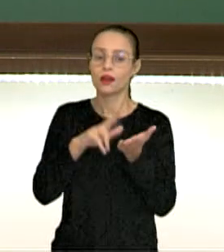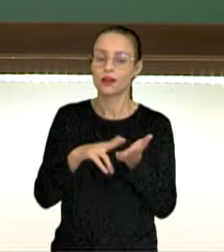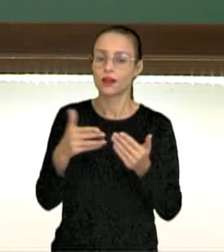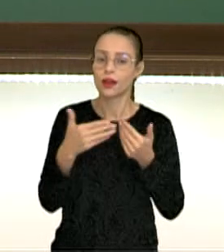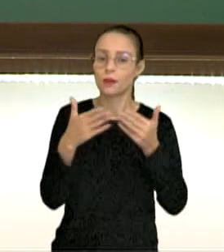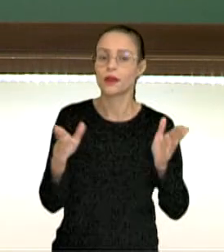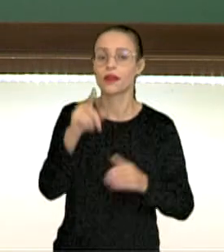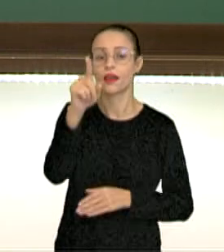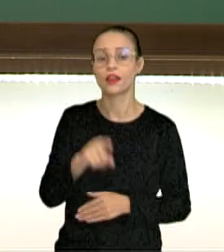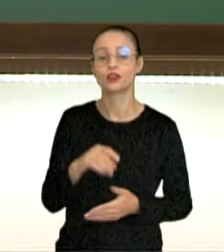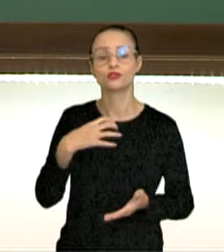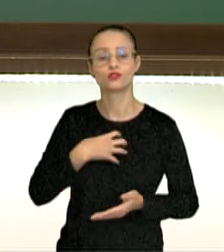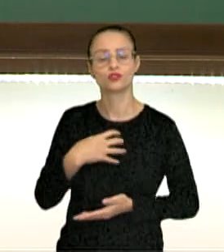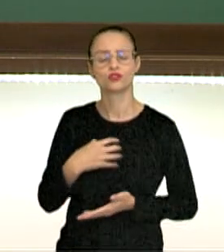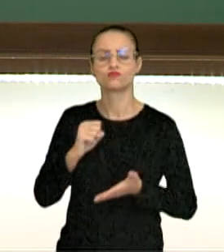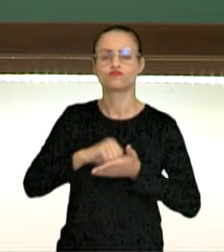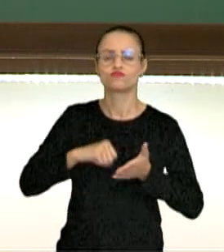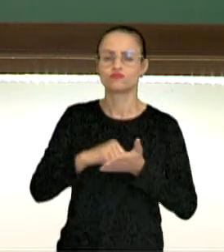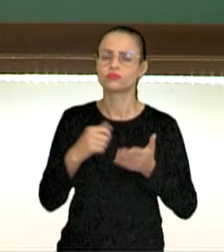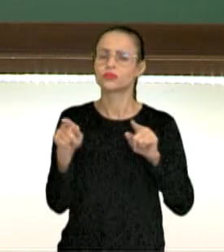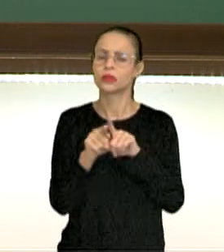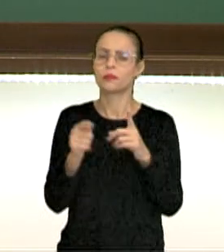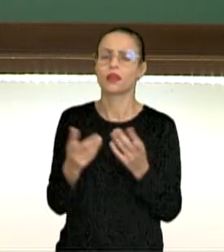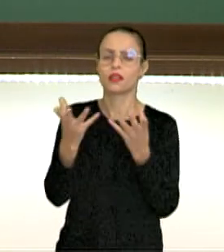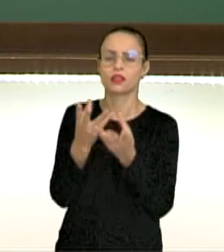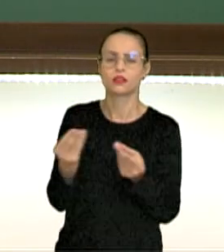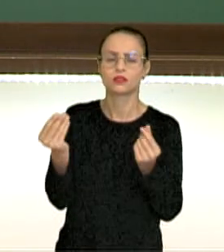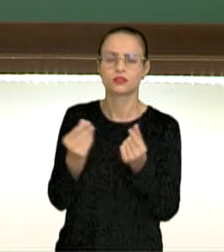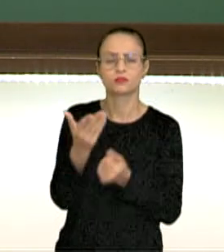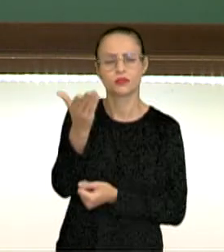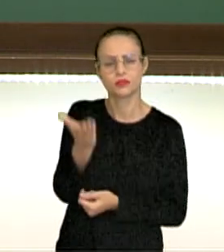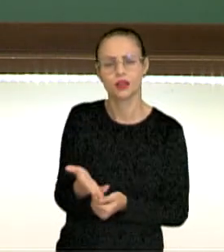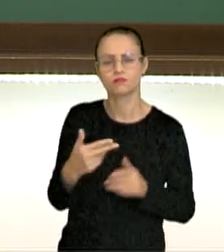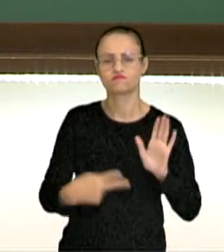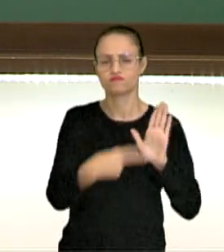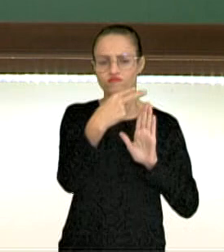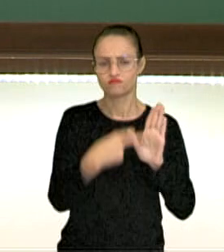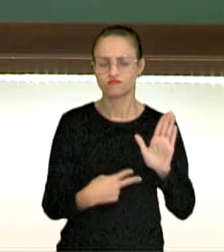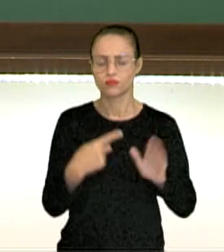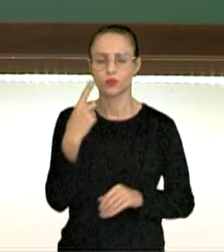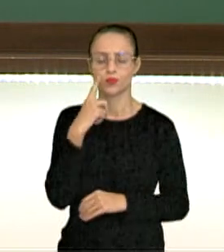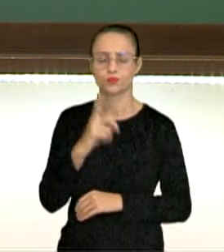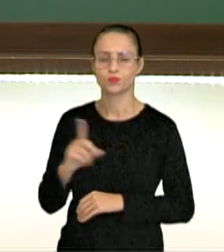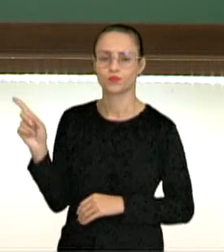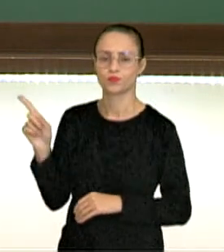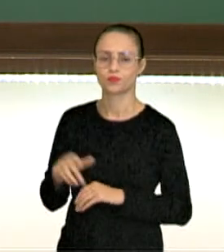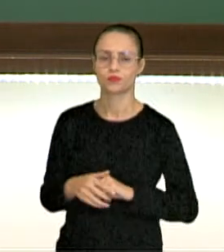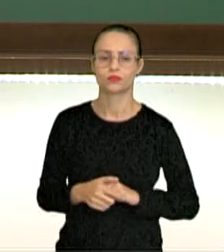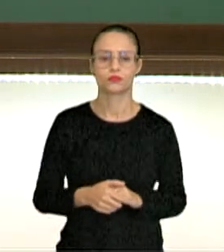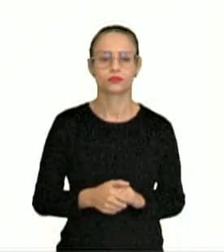que é uma forma de reivindicar, de sensibilizar o leitor para uma causa. Vejamos ela.